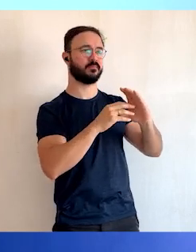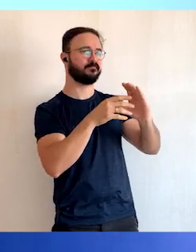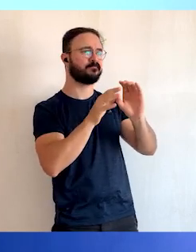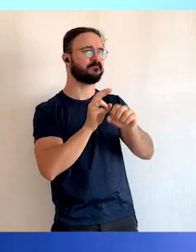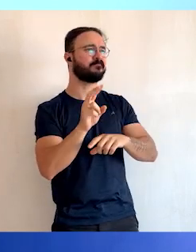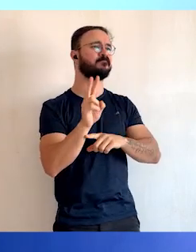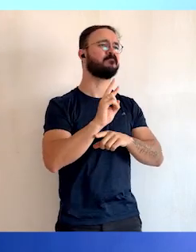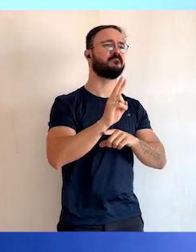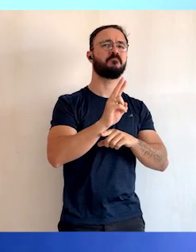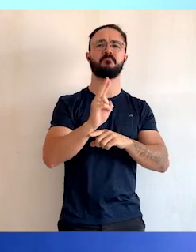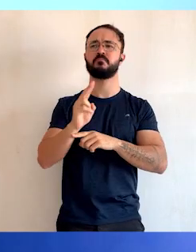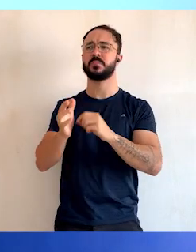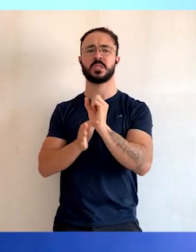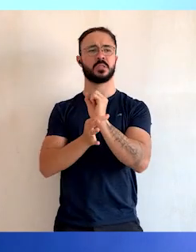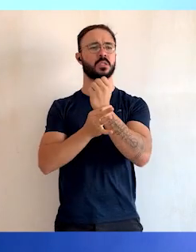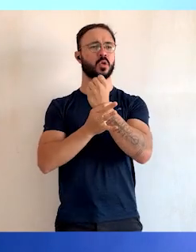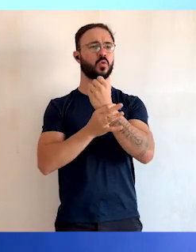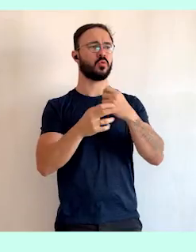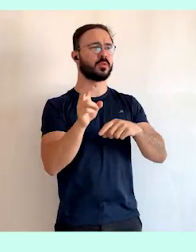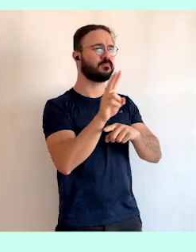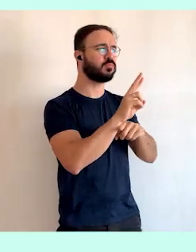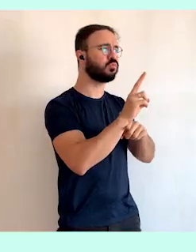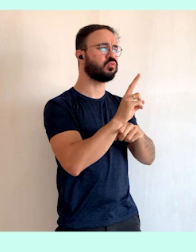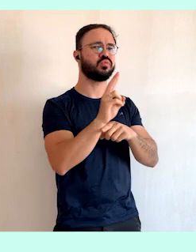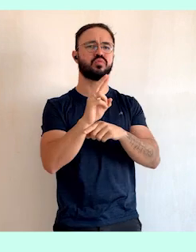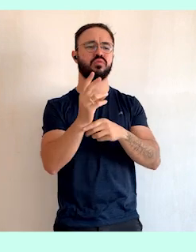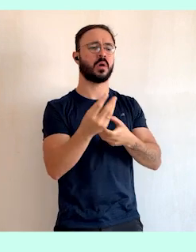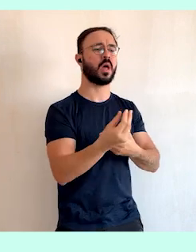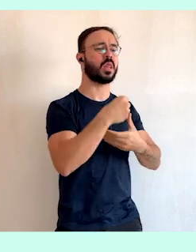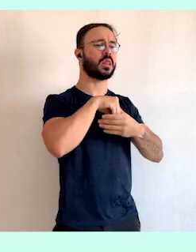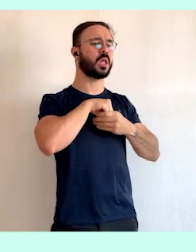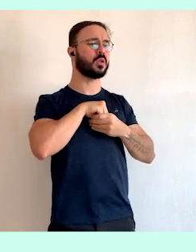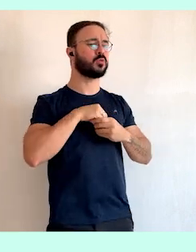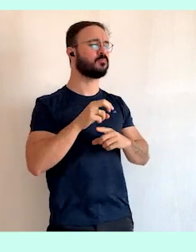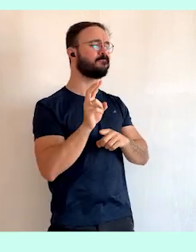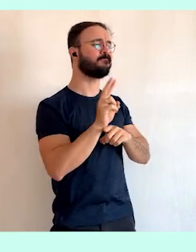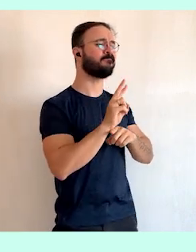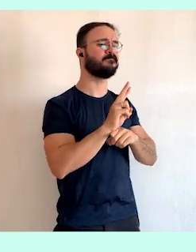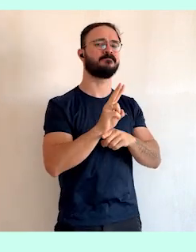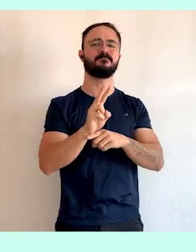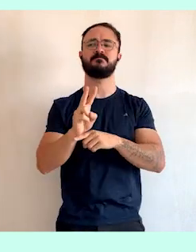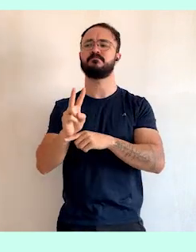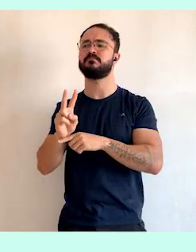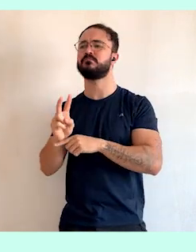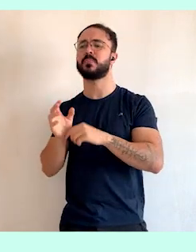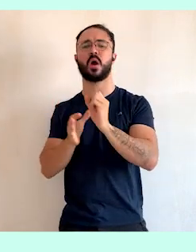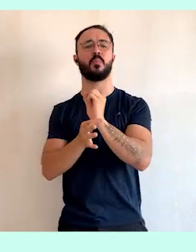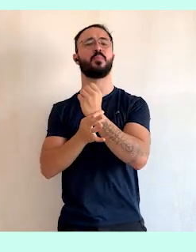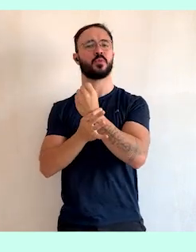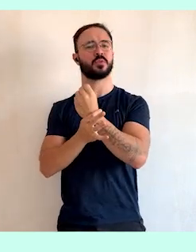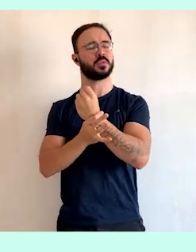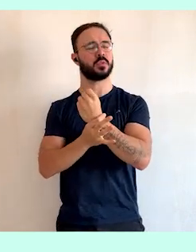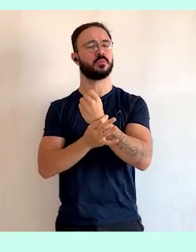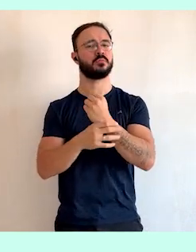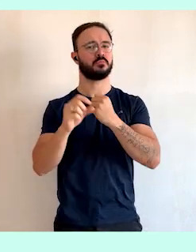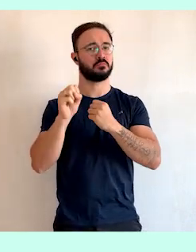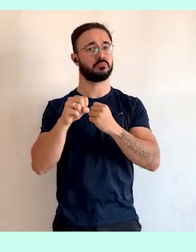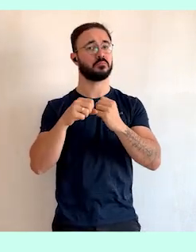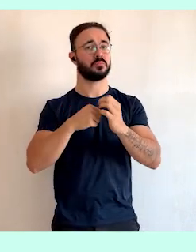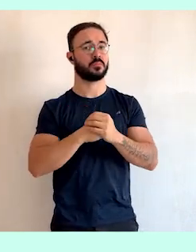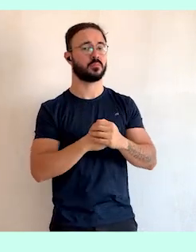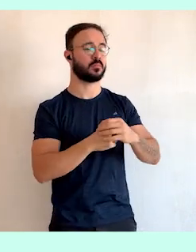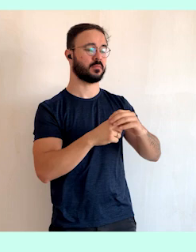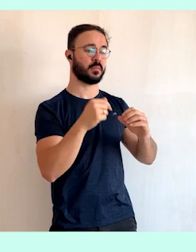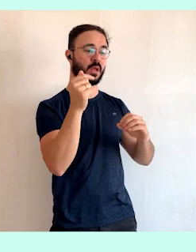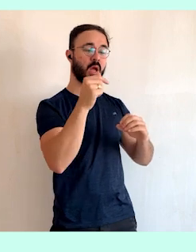seleciona quem vai entrar e quem vai sair de dentro da célula, possui citoplasma, que é